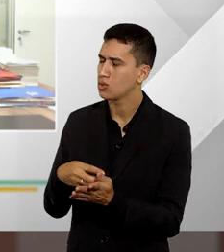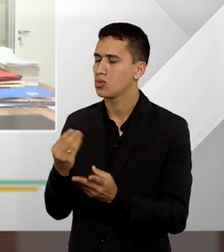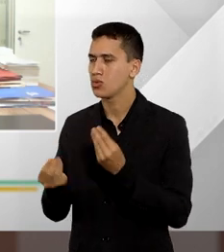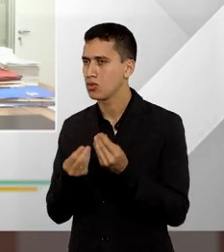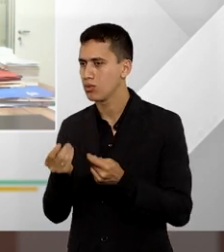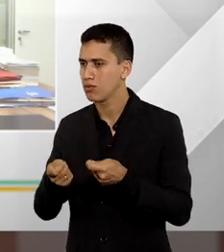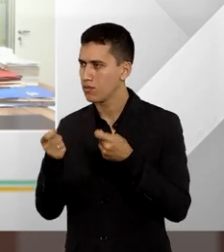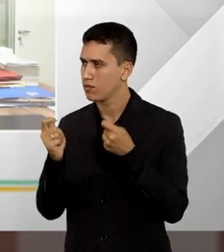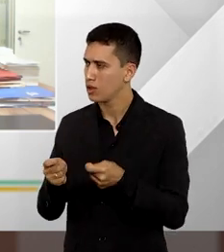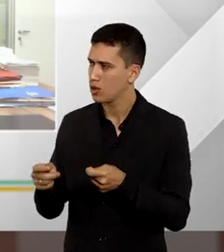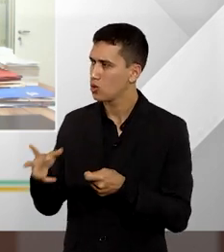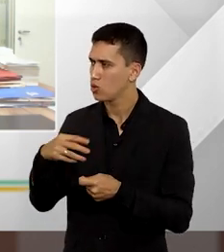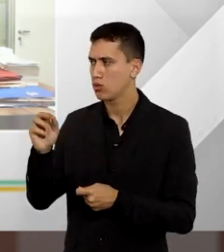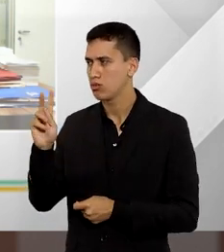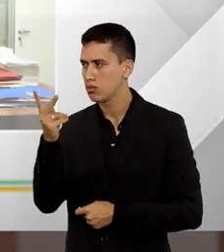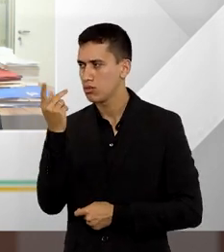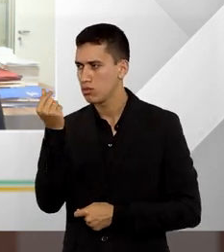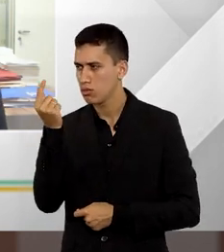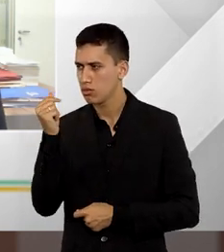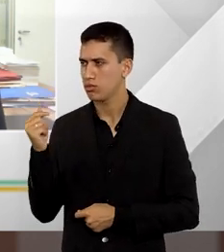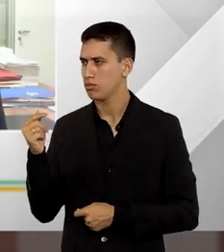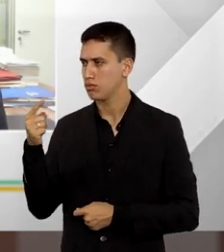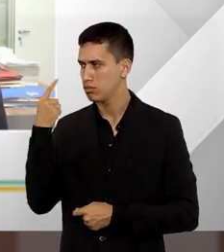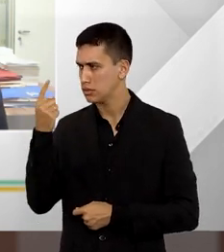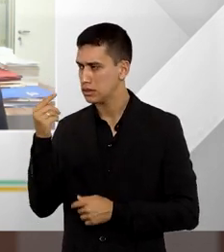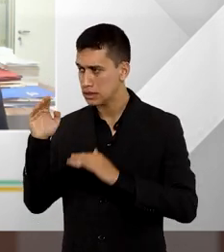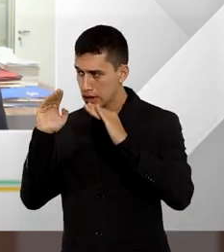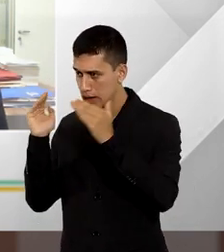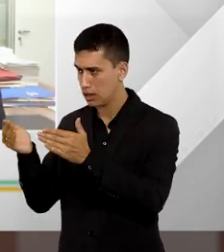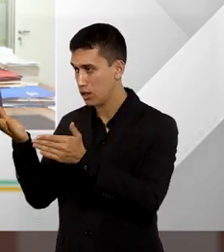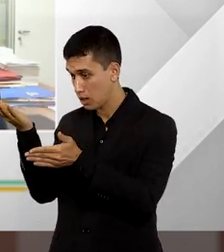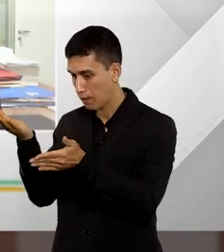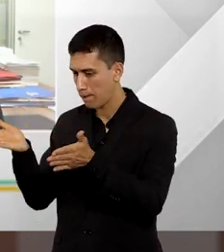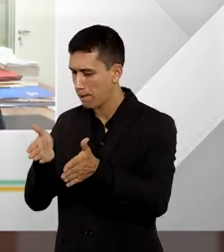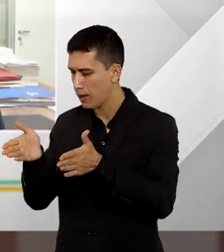que são fixados então os honorários advocatícios específicos dessa fase?